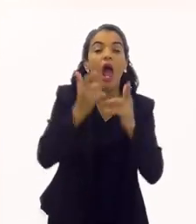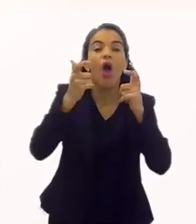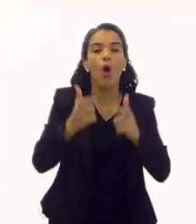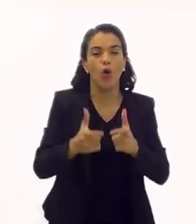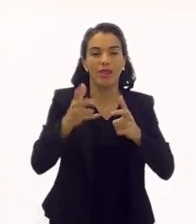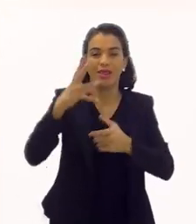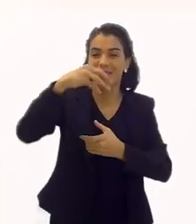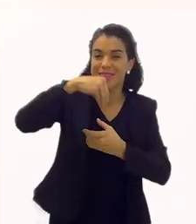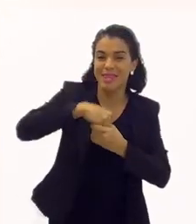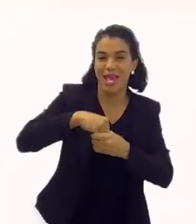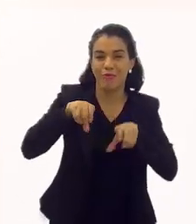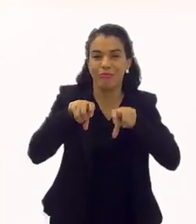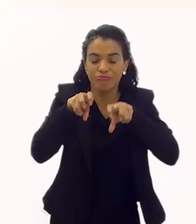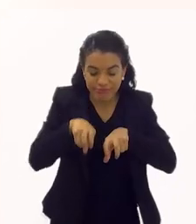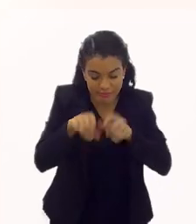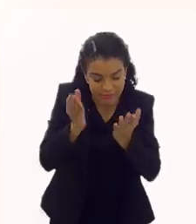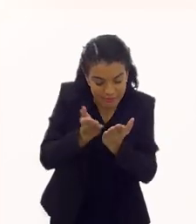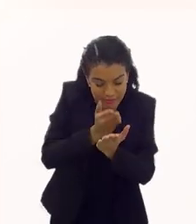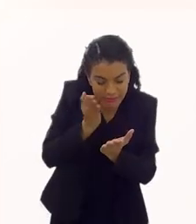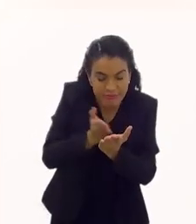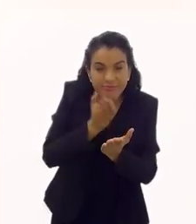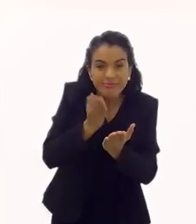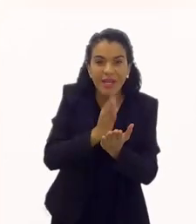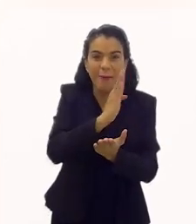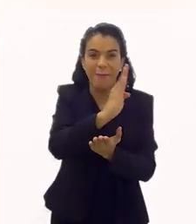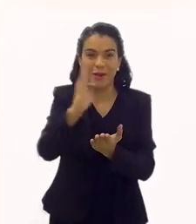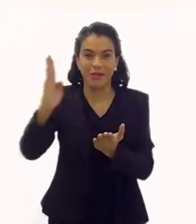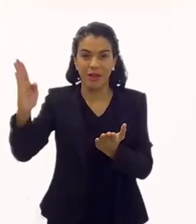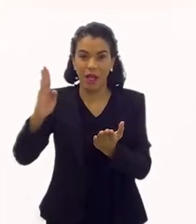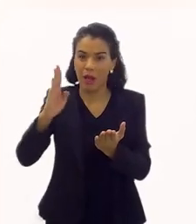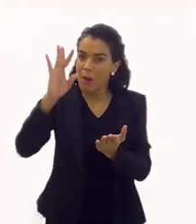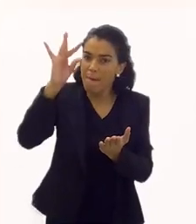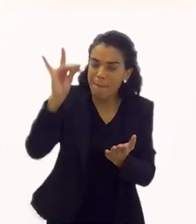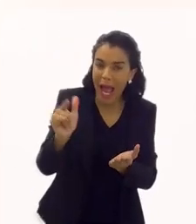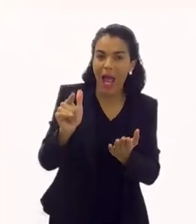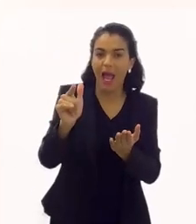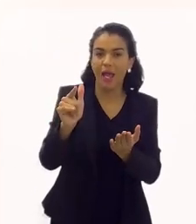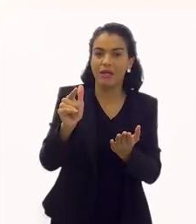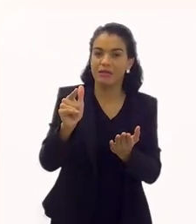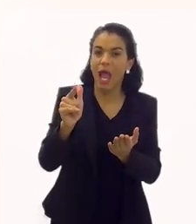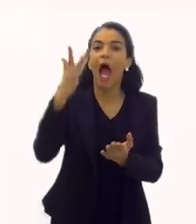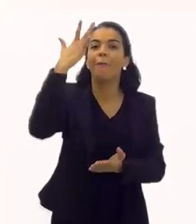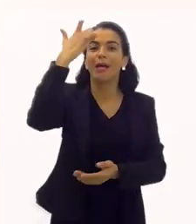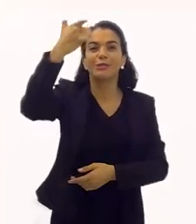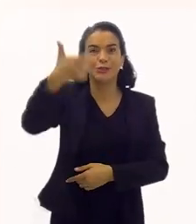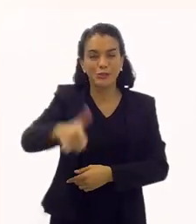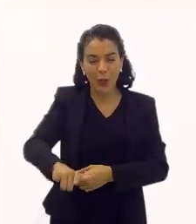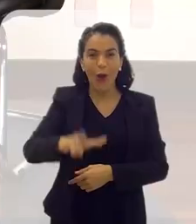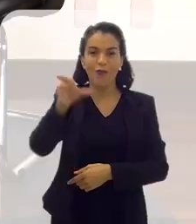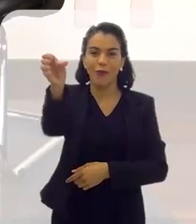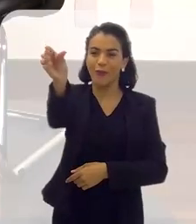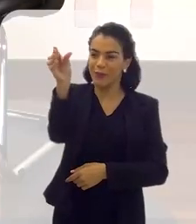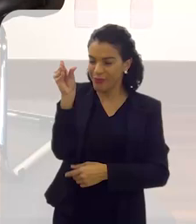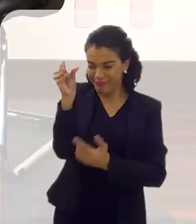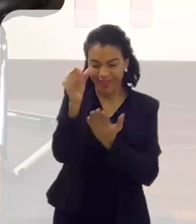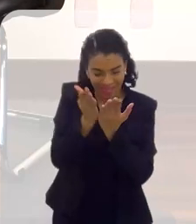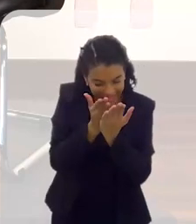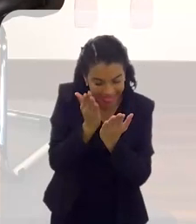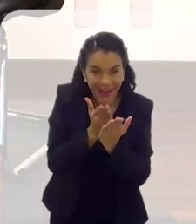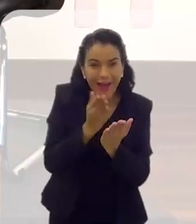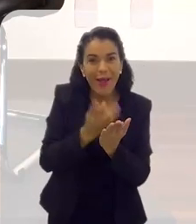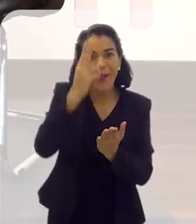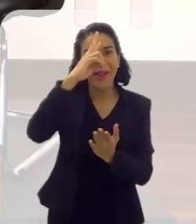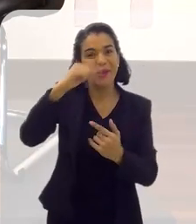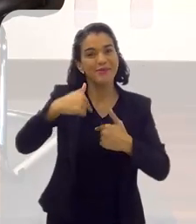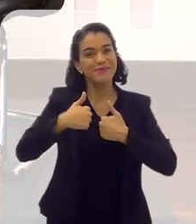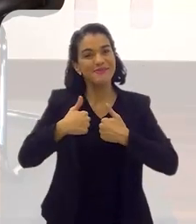lá, dentro da biblioteca. E você acredita que ela lê aquele livro num dia só para pegar outro? Maravilha,